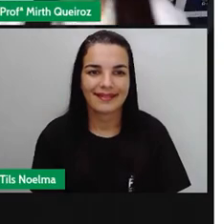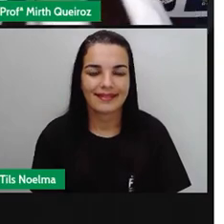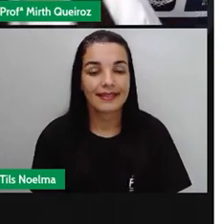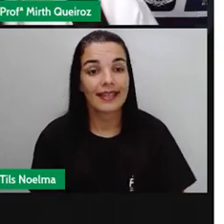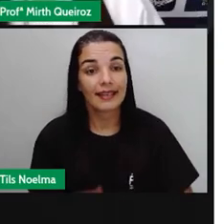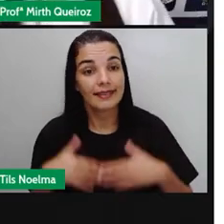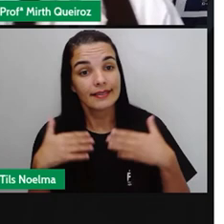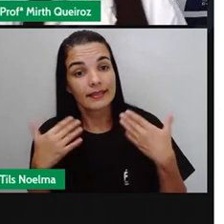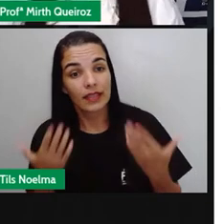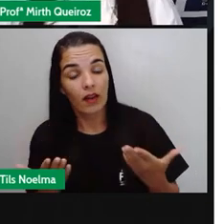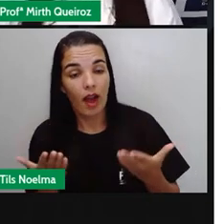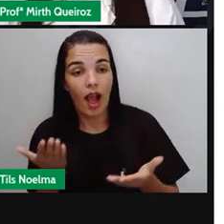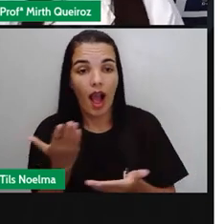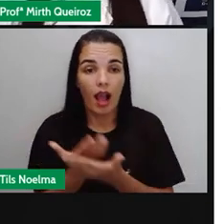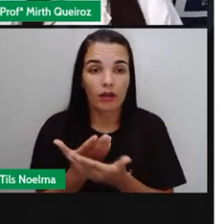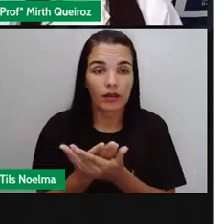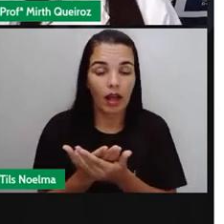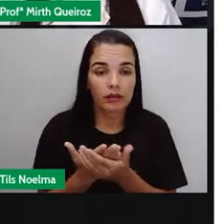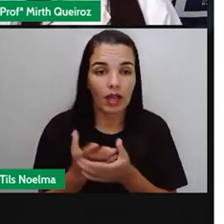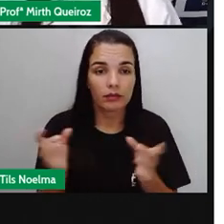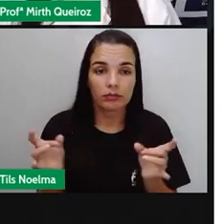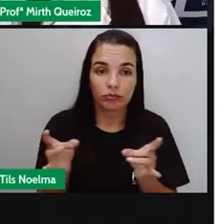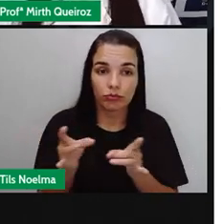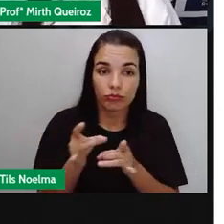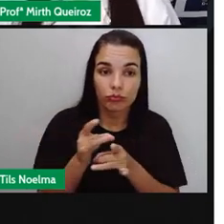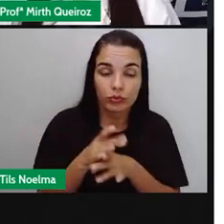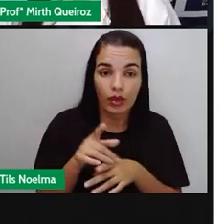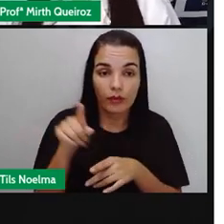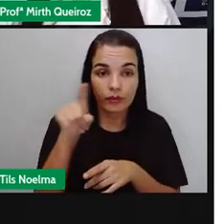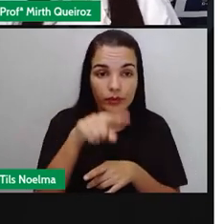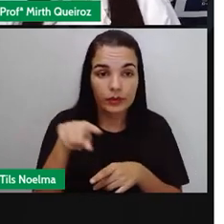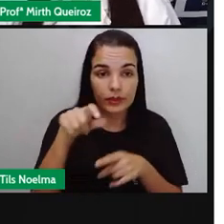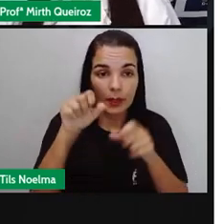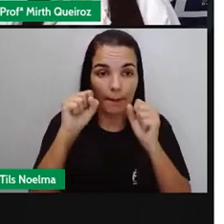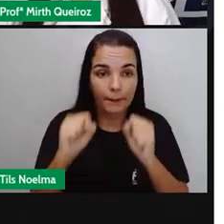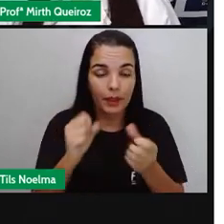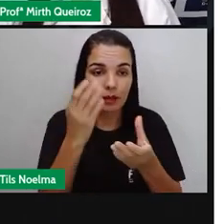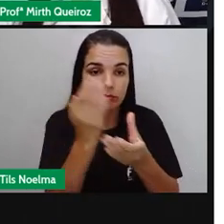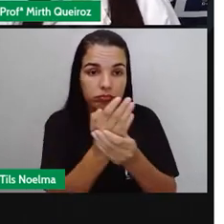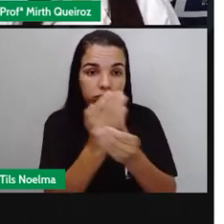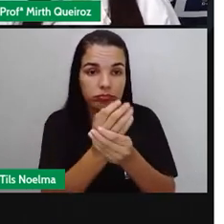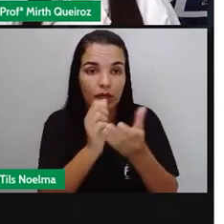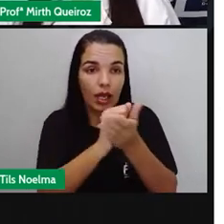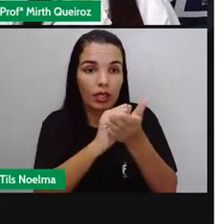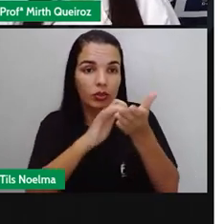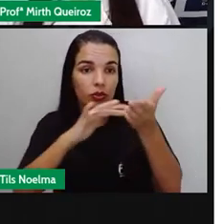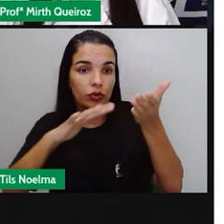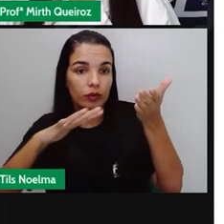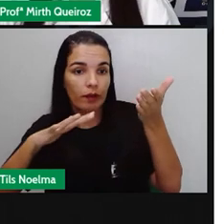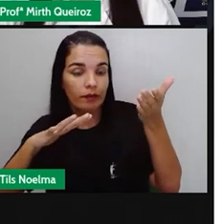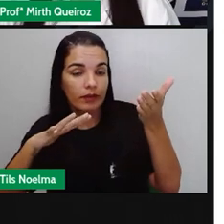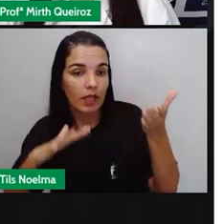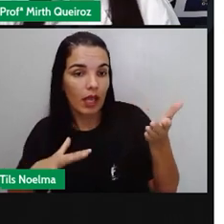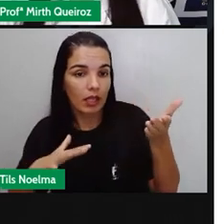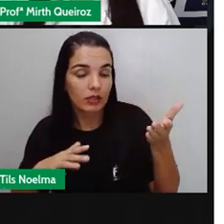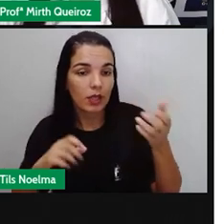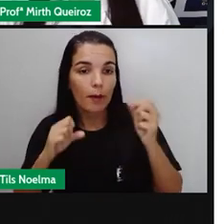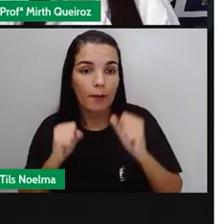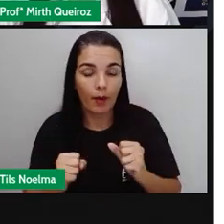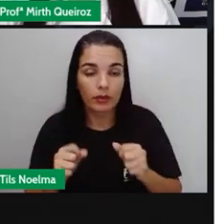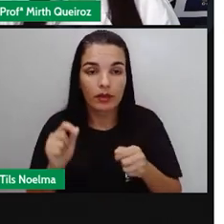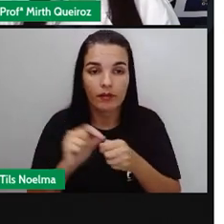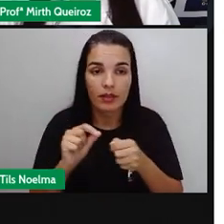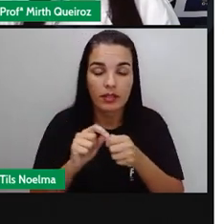E a nossa aula, ela vai se encerrando por aqui. Peguem o bloco de atividade de vocês. Realizem essa atividade com muita